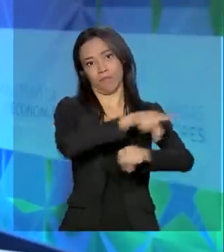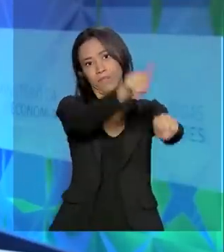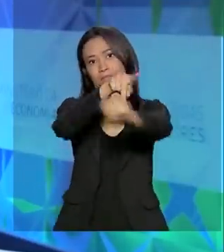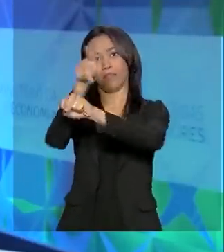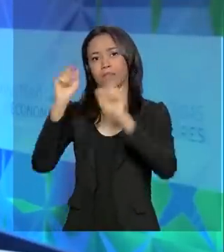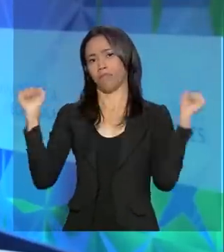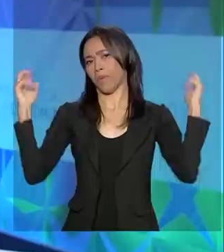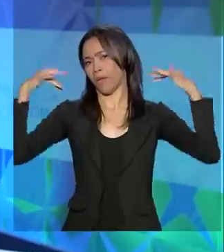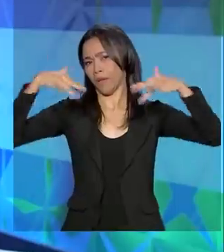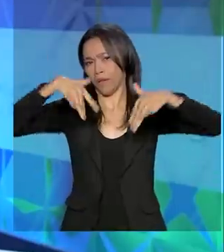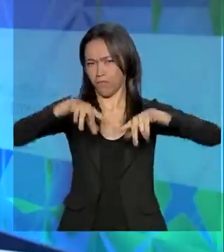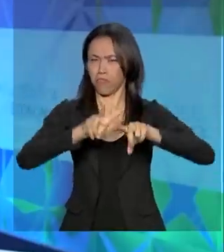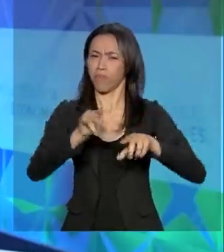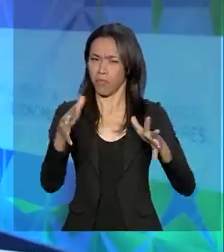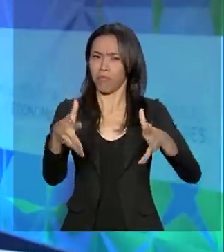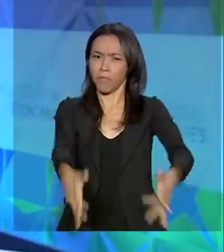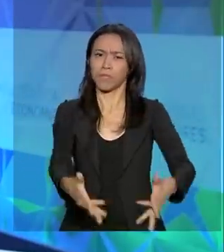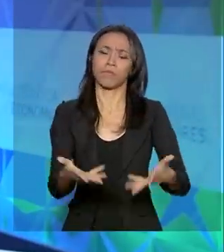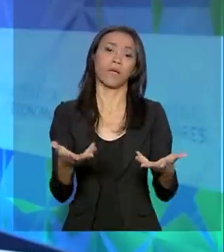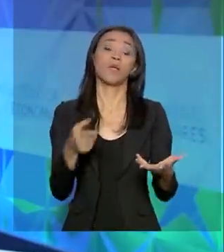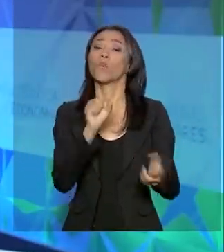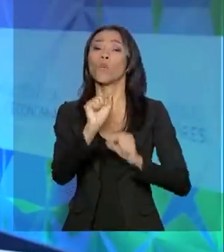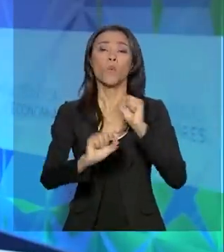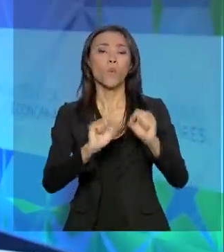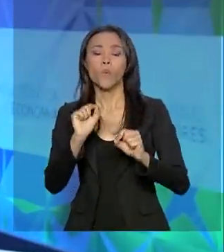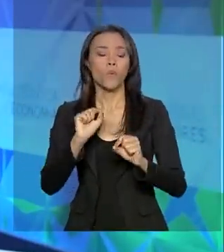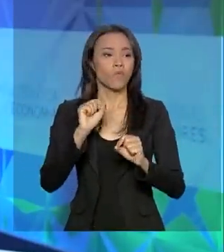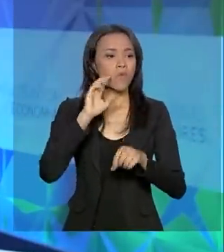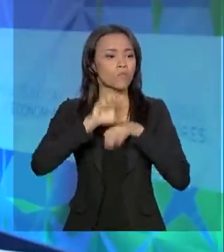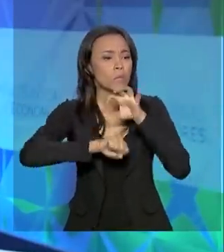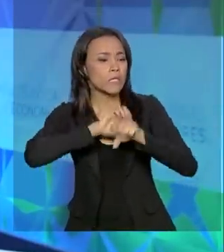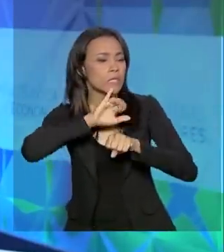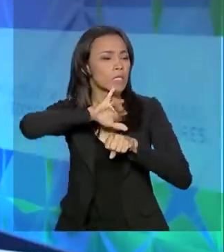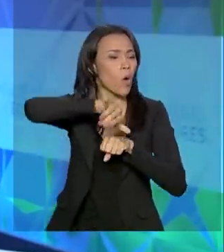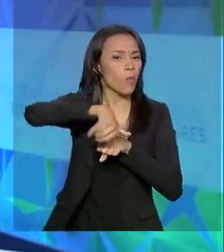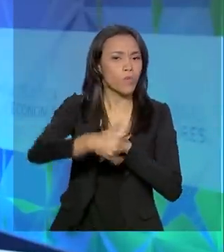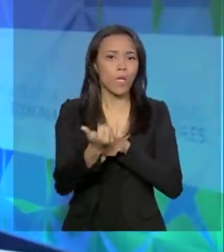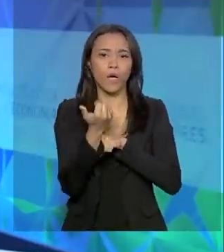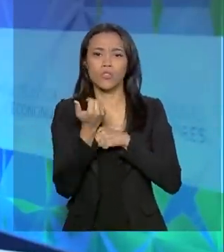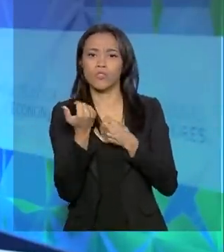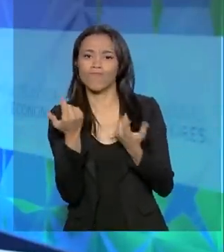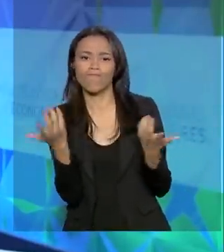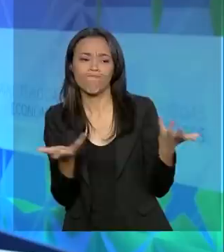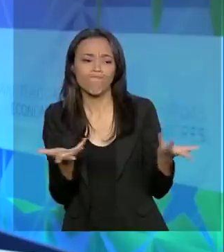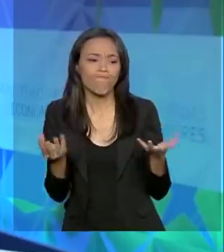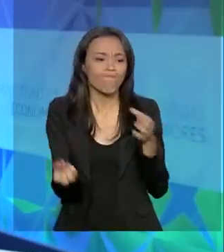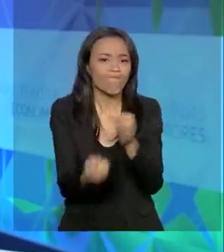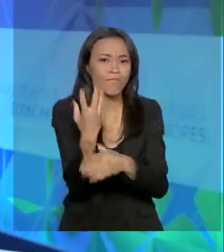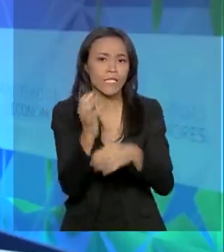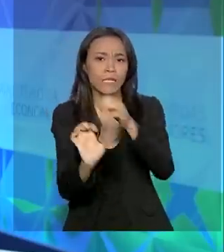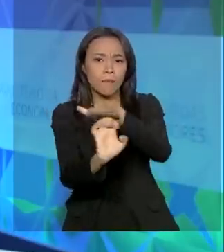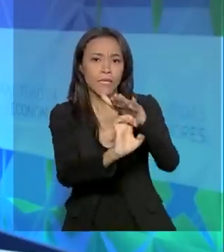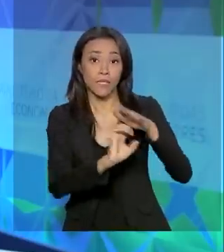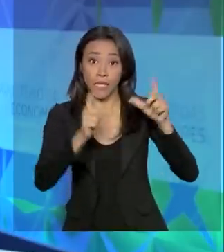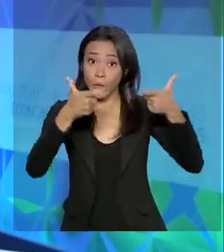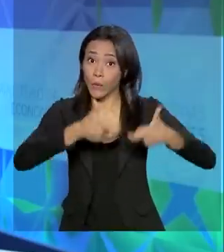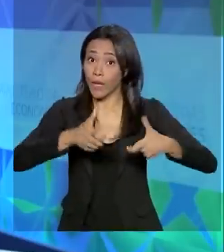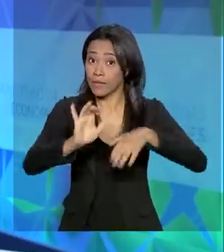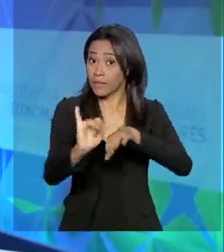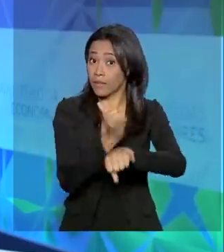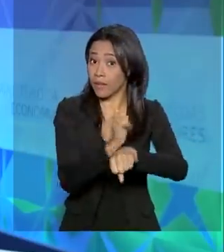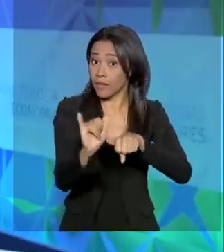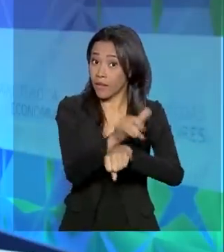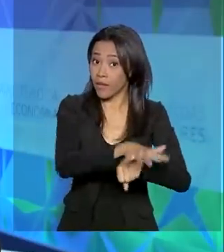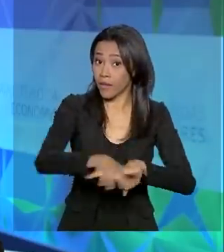vão participar do evento. Eles vêm em busca de boas oportunidades de negócios nas áreas que são consideradas estratégicas para a economia